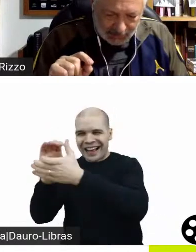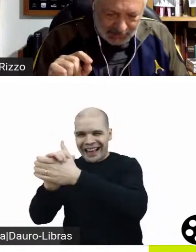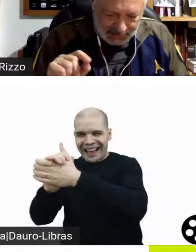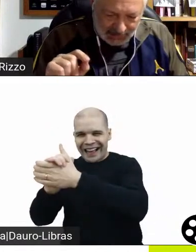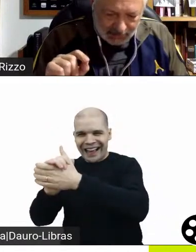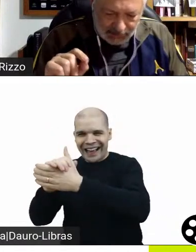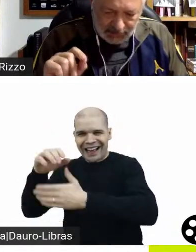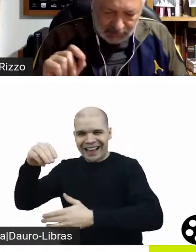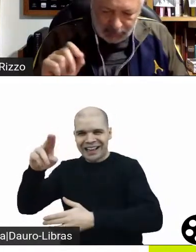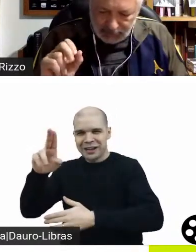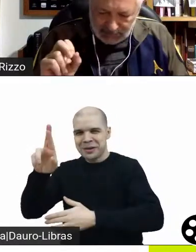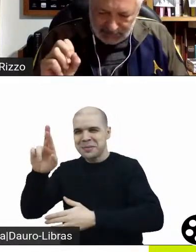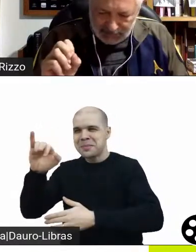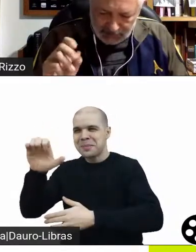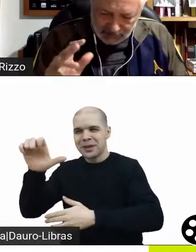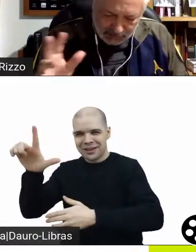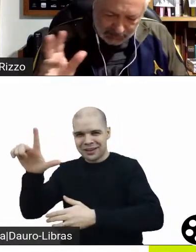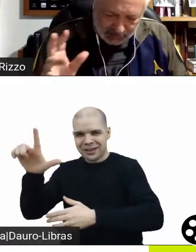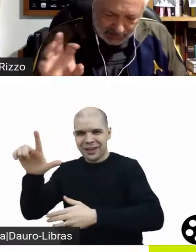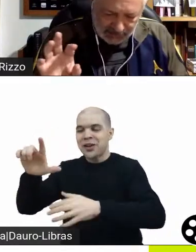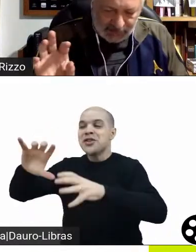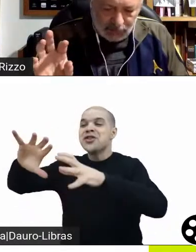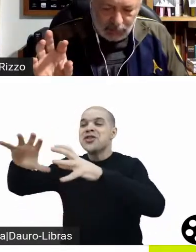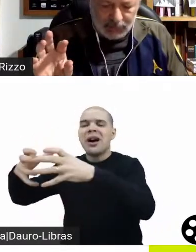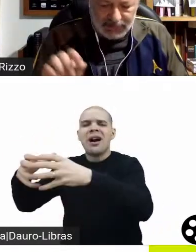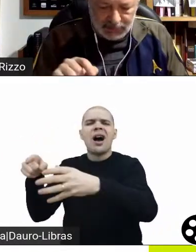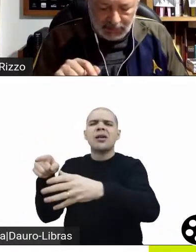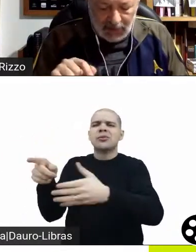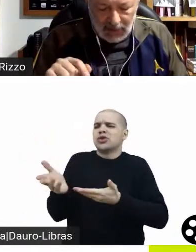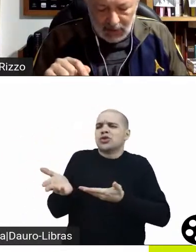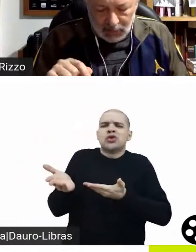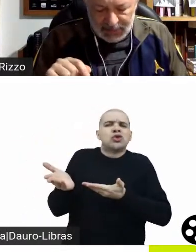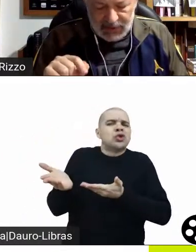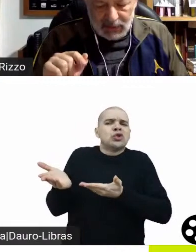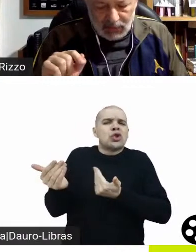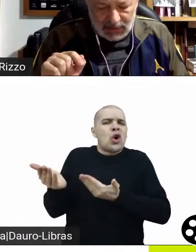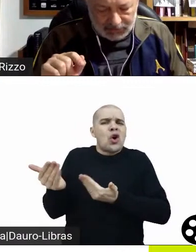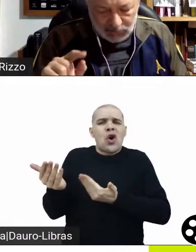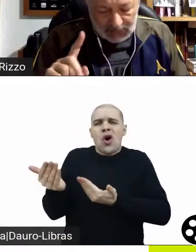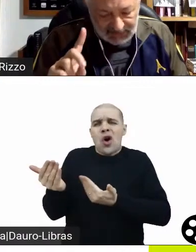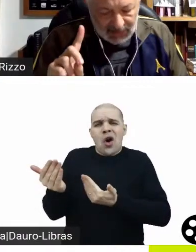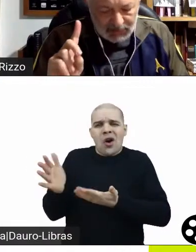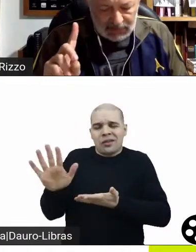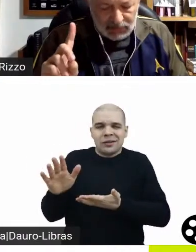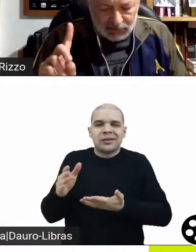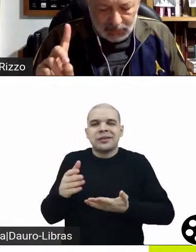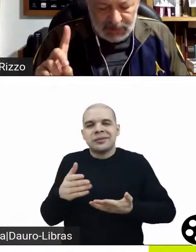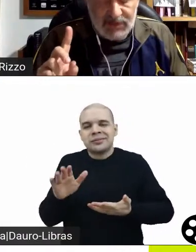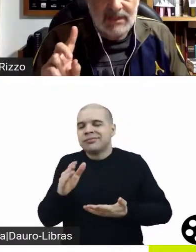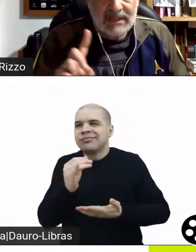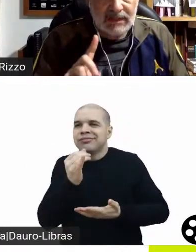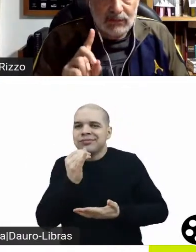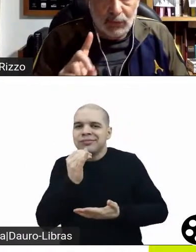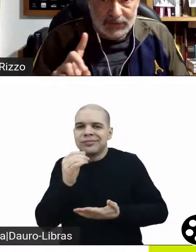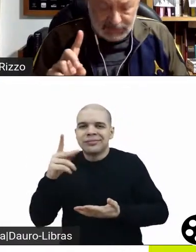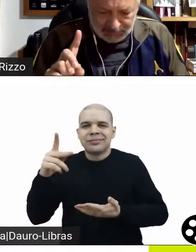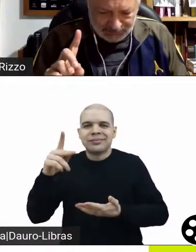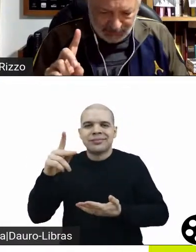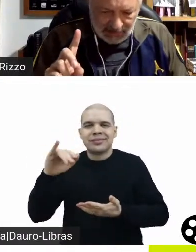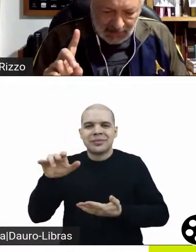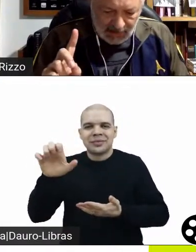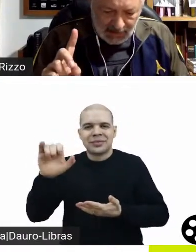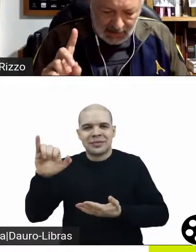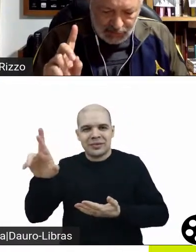atrás aqui só para checar quantos anos todos eles tinham, pelo menos, esse núcleo principal. O PJ Hogan, no lançamento do filme, tinha 32.